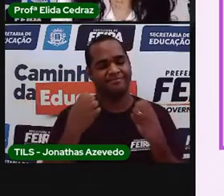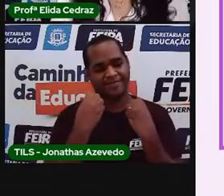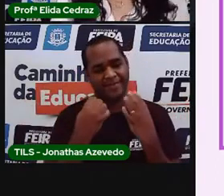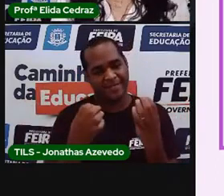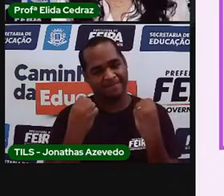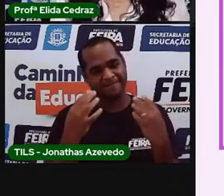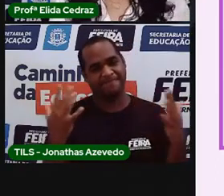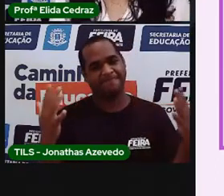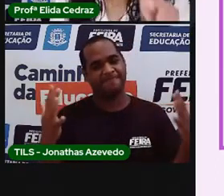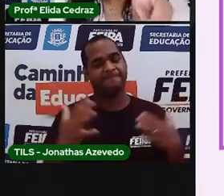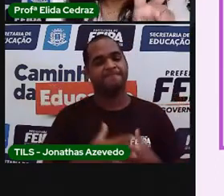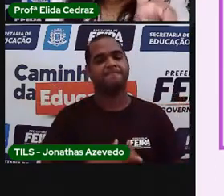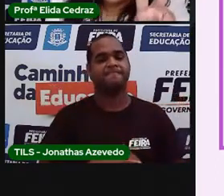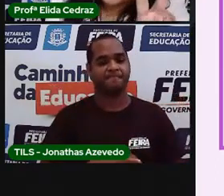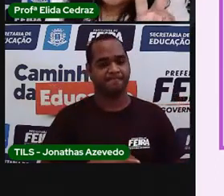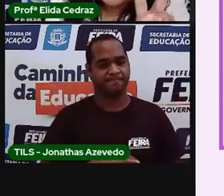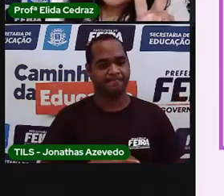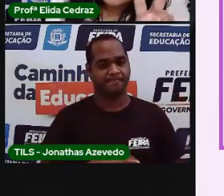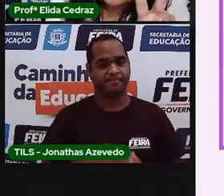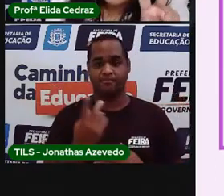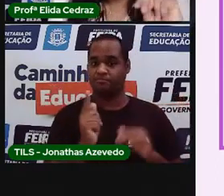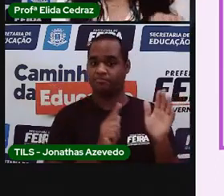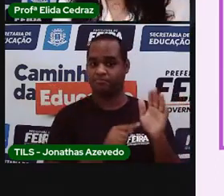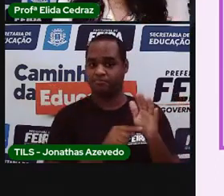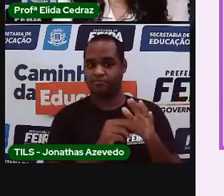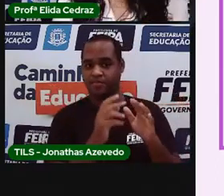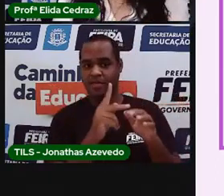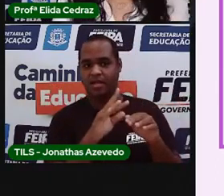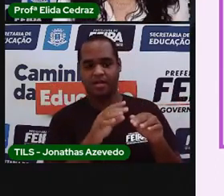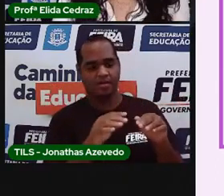bem. Ah sim, e só tem duas perninhas.